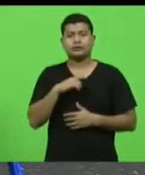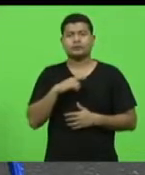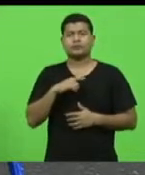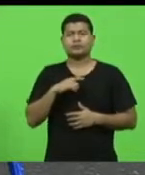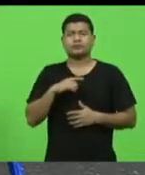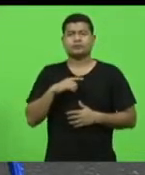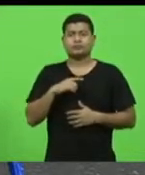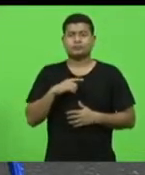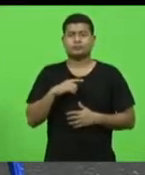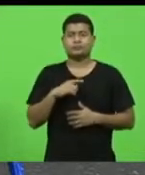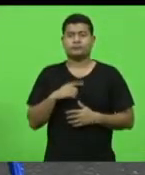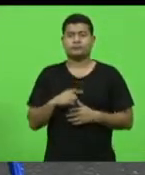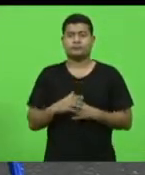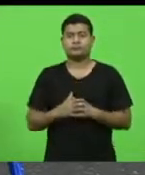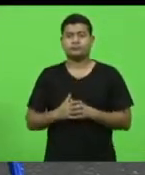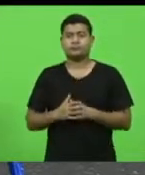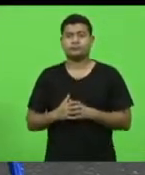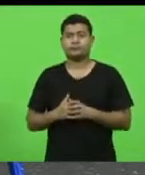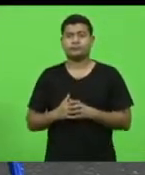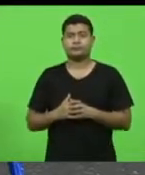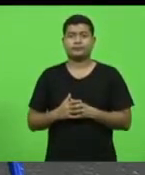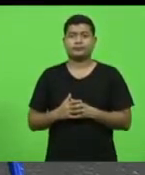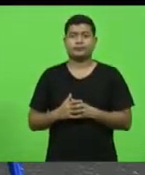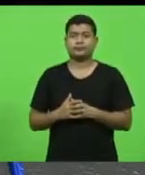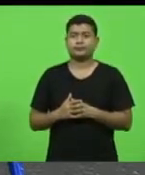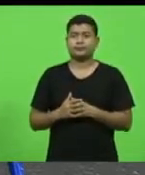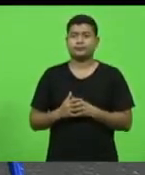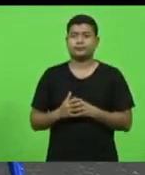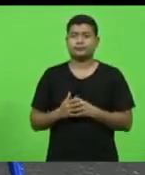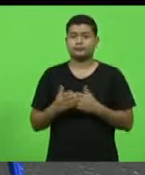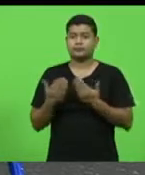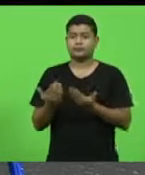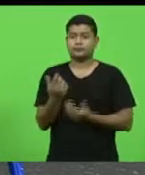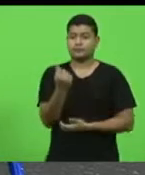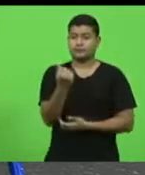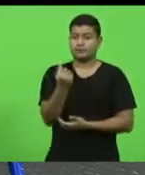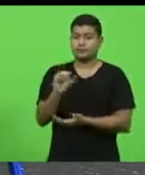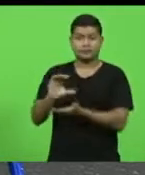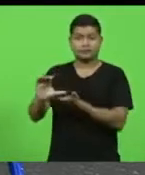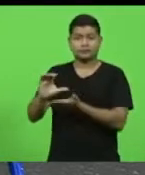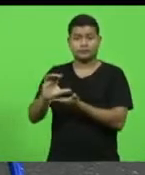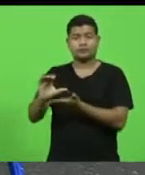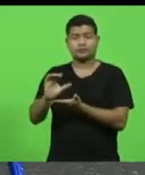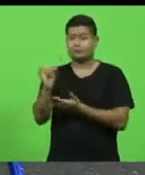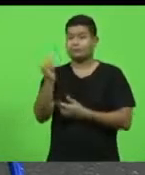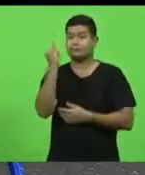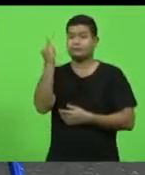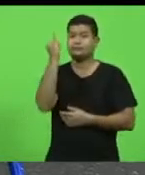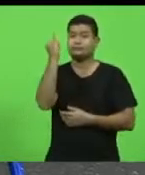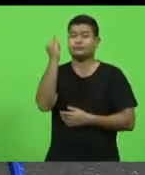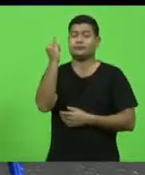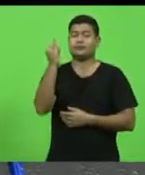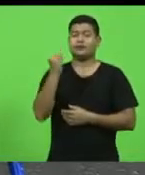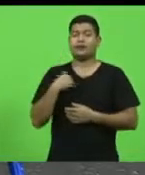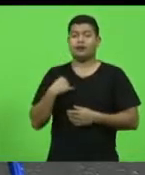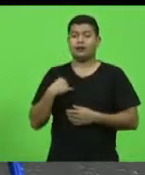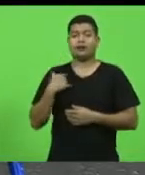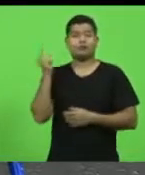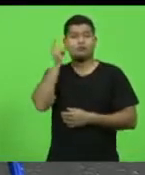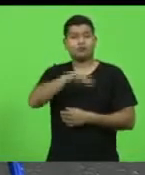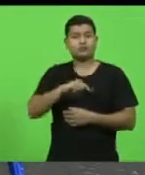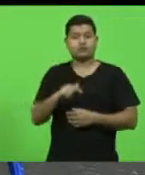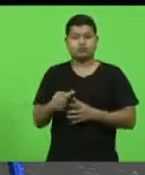da nação investimentos importantes para suportar o crescimento